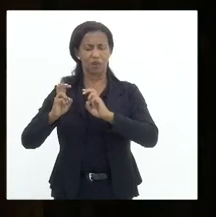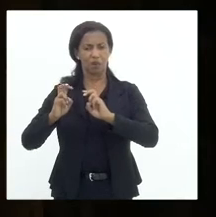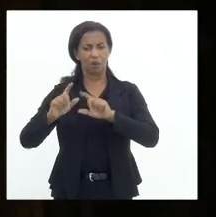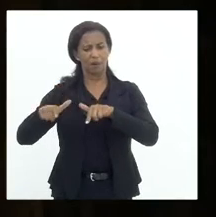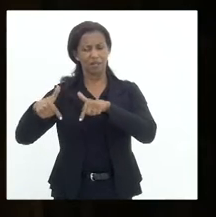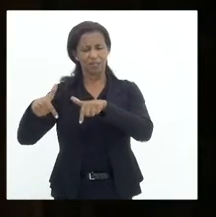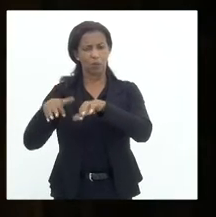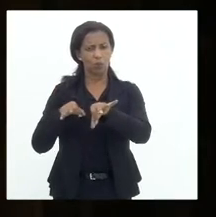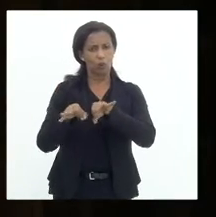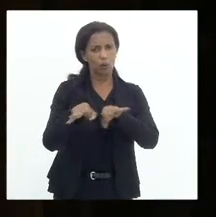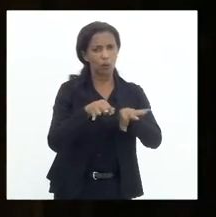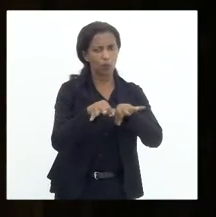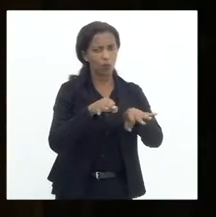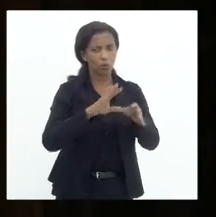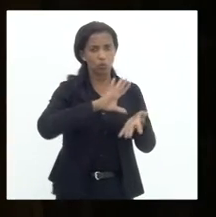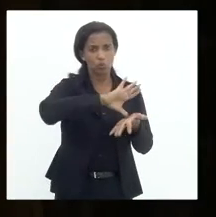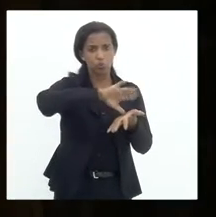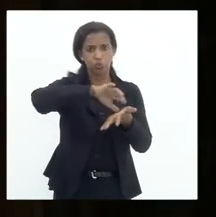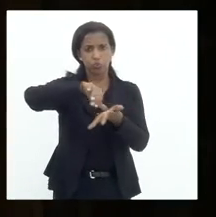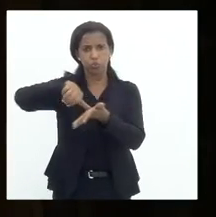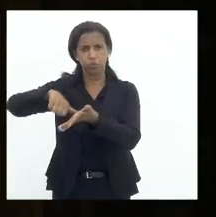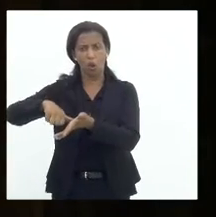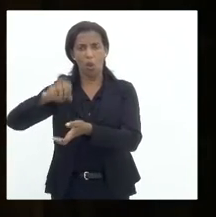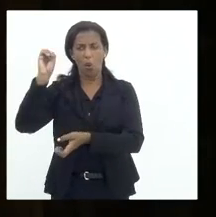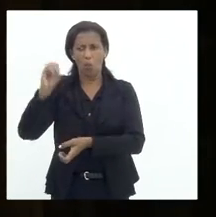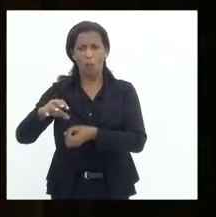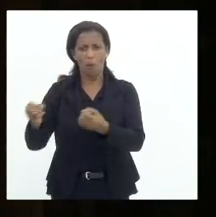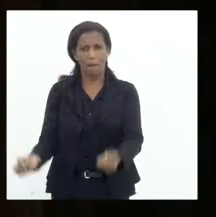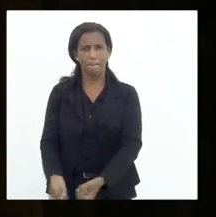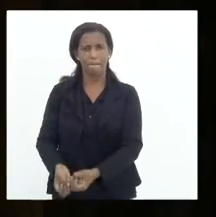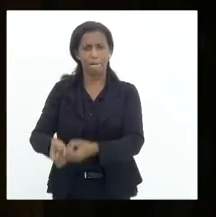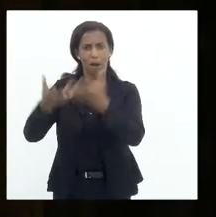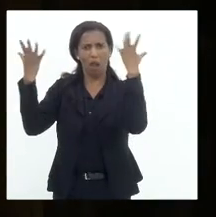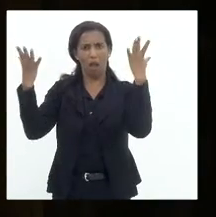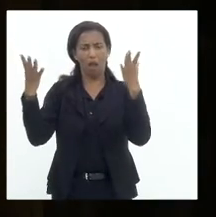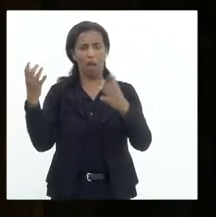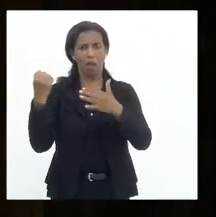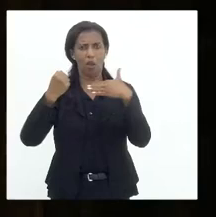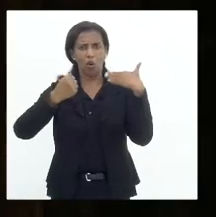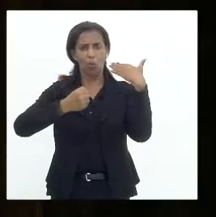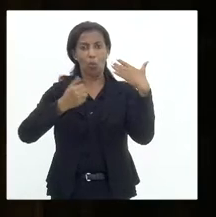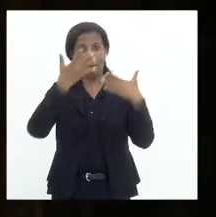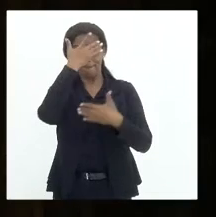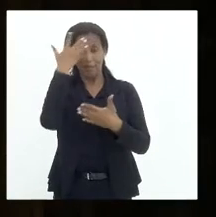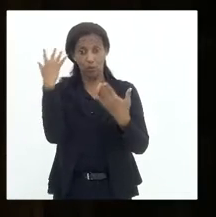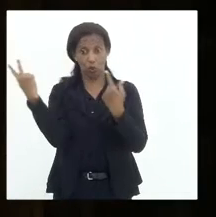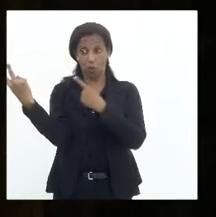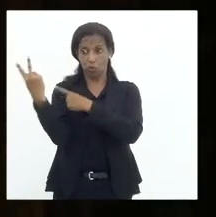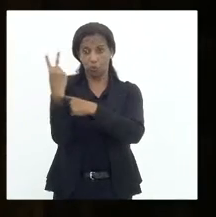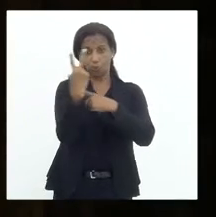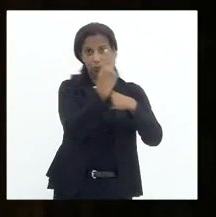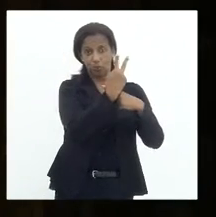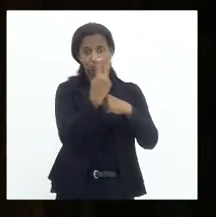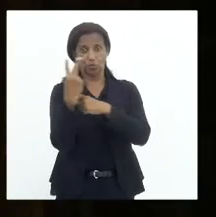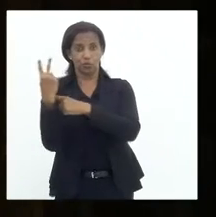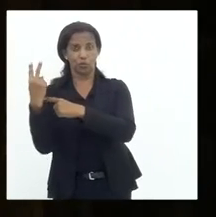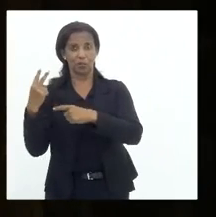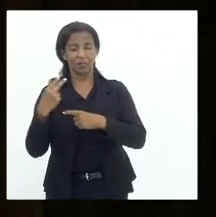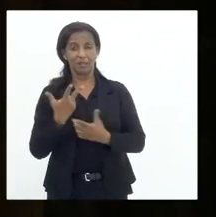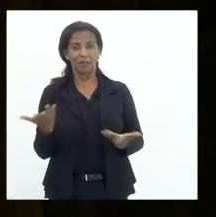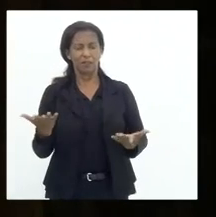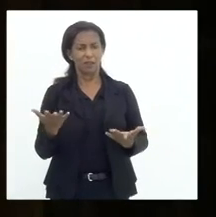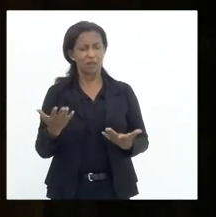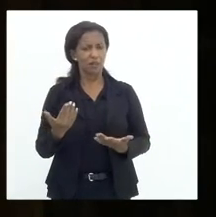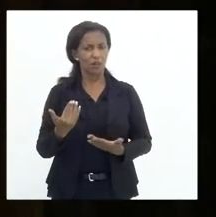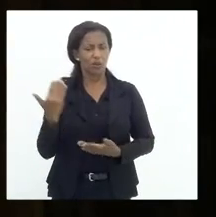de roubo com explosivos, com os escudos humanos, etc. Jamais